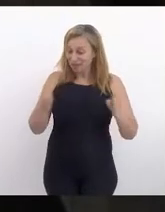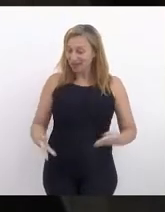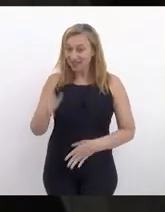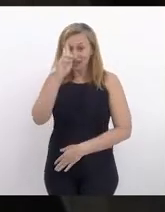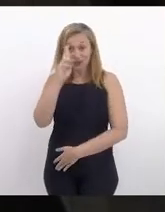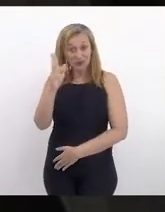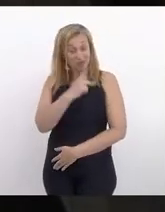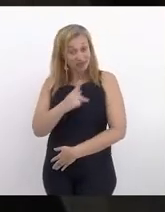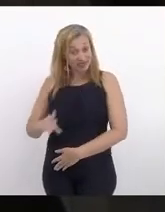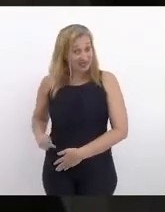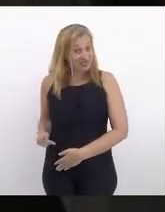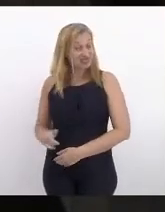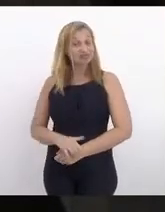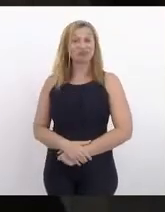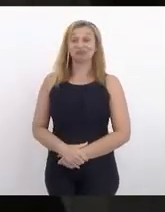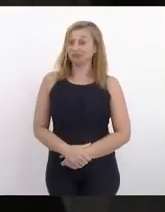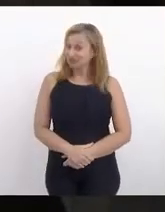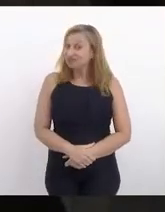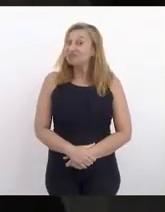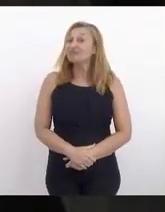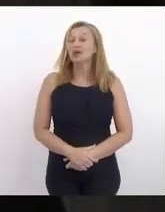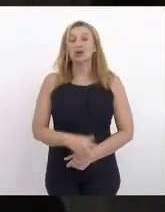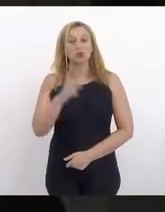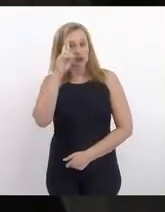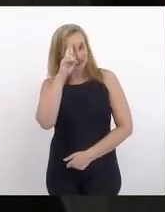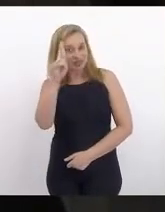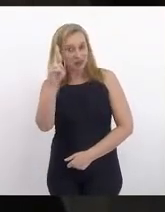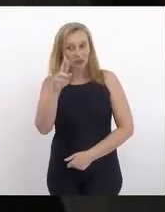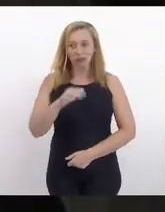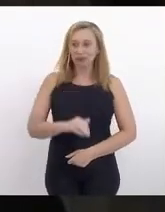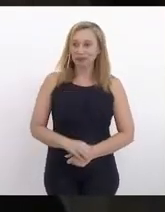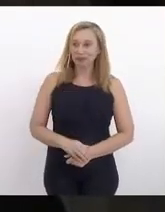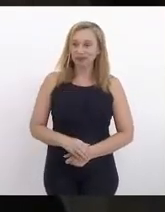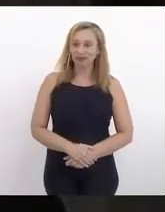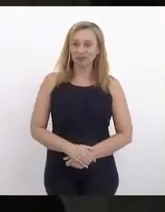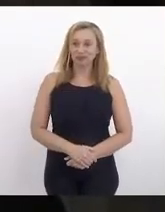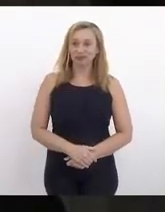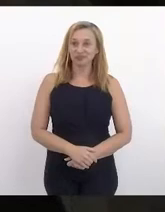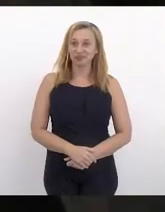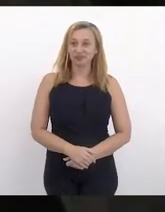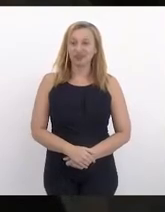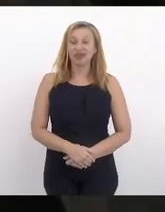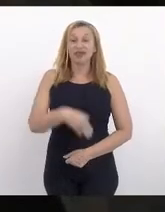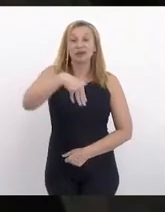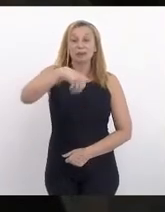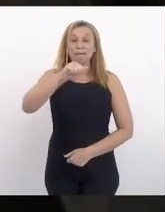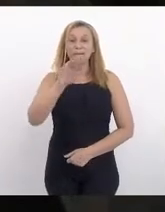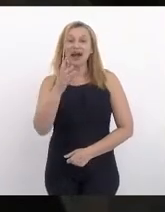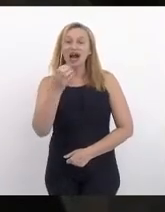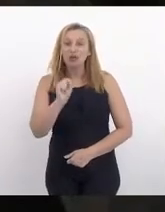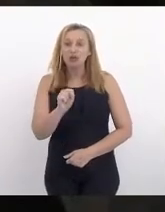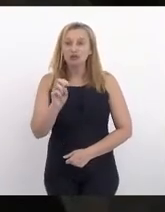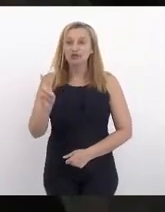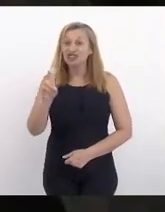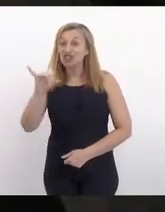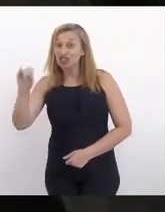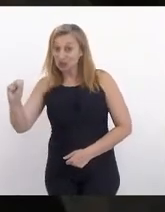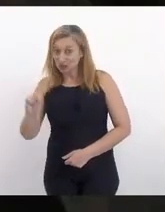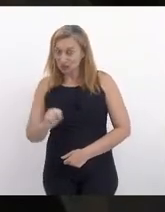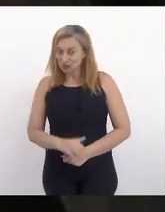presidente, o senhor Marcos Vinícius,